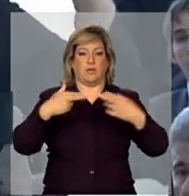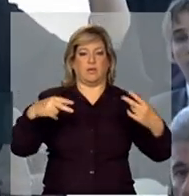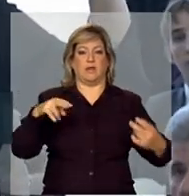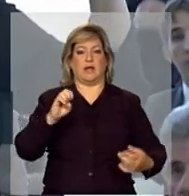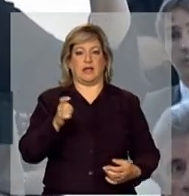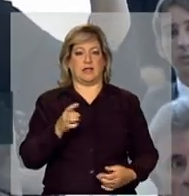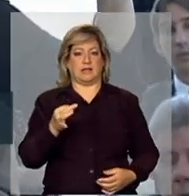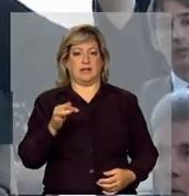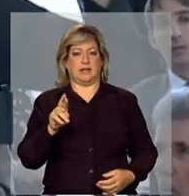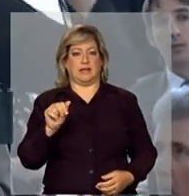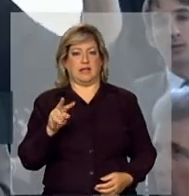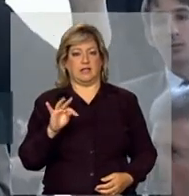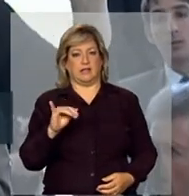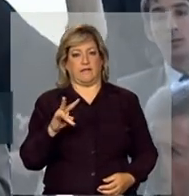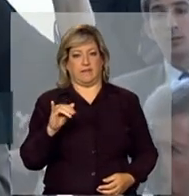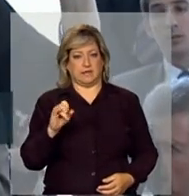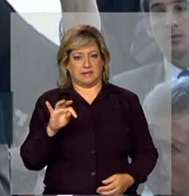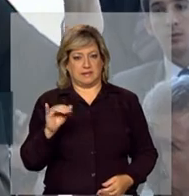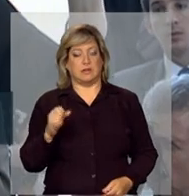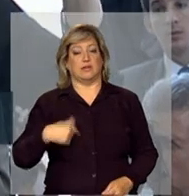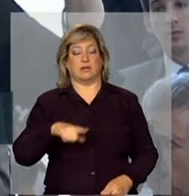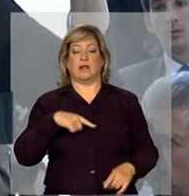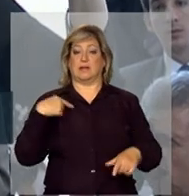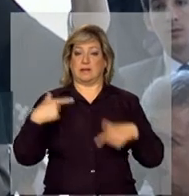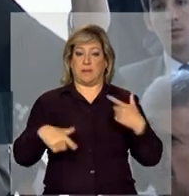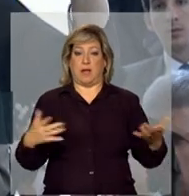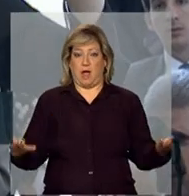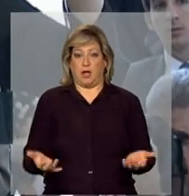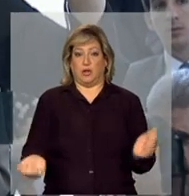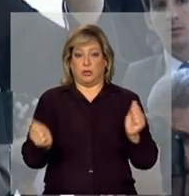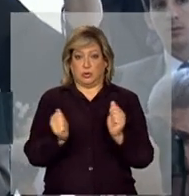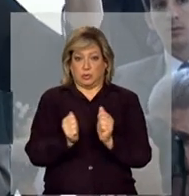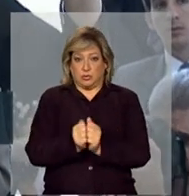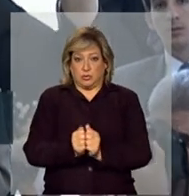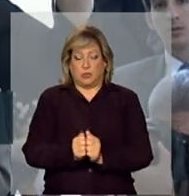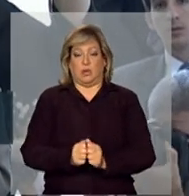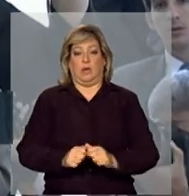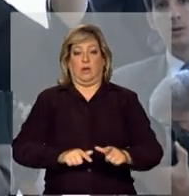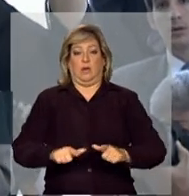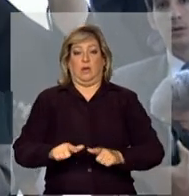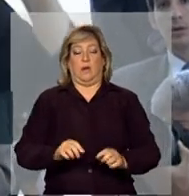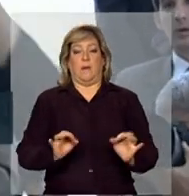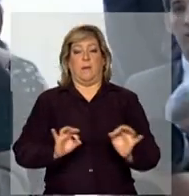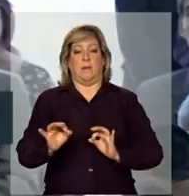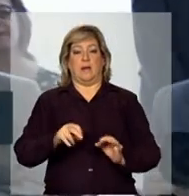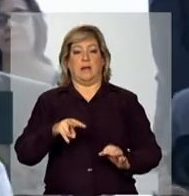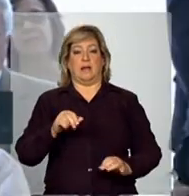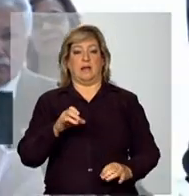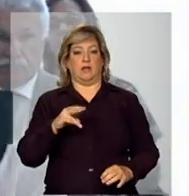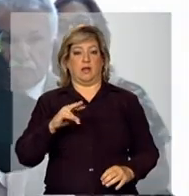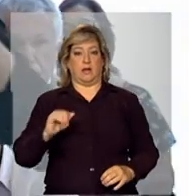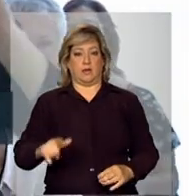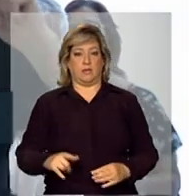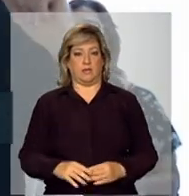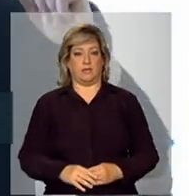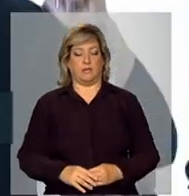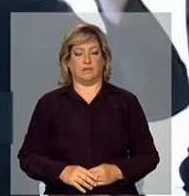meta gigantesca, junto com o Plano Nacional... Como chama, gente? Esqueci aqui.